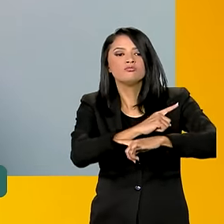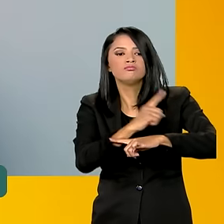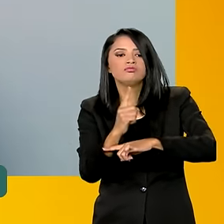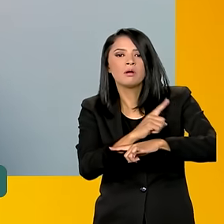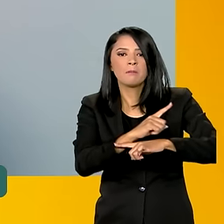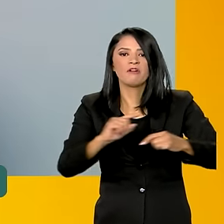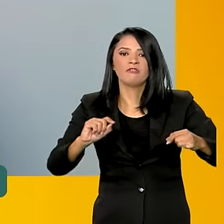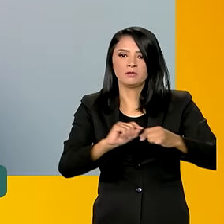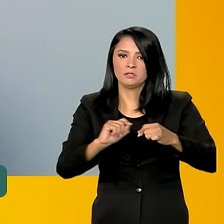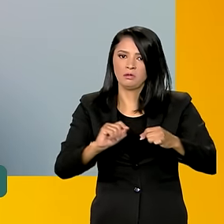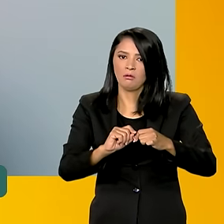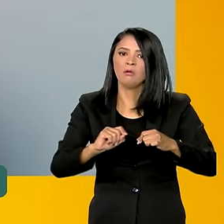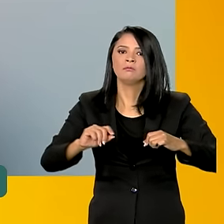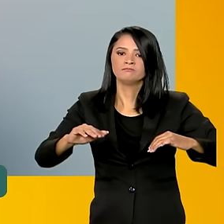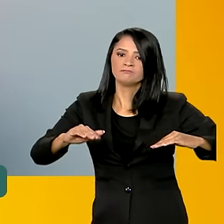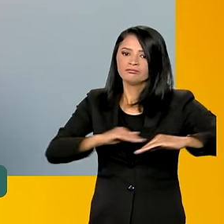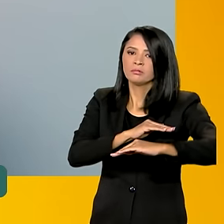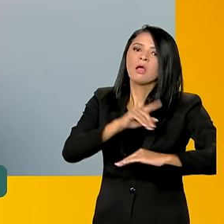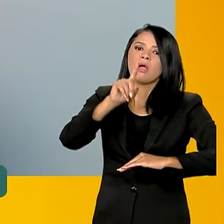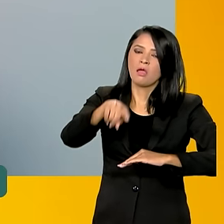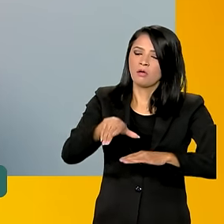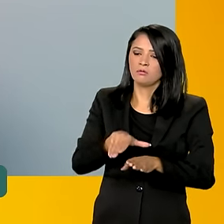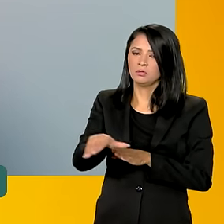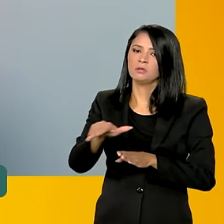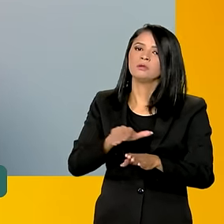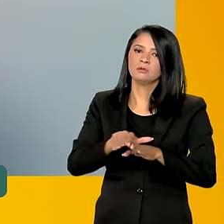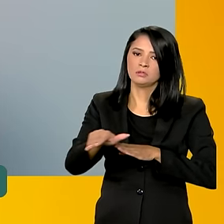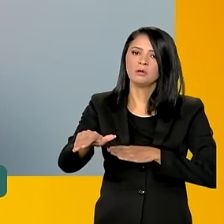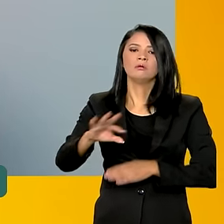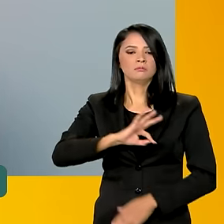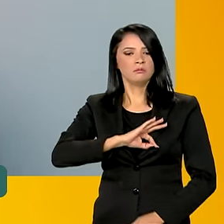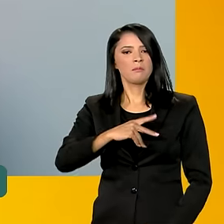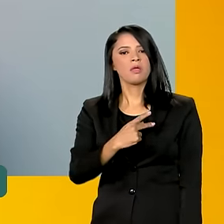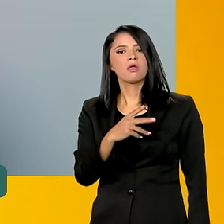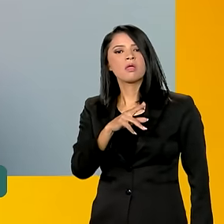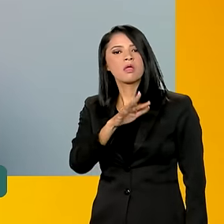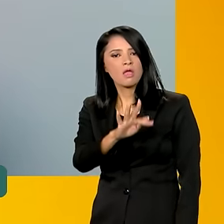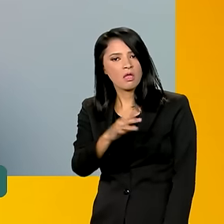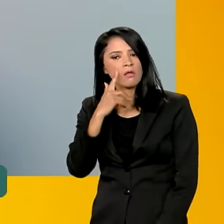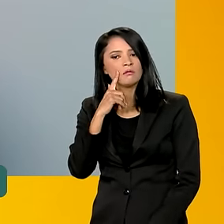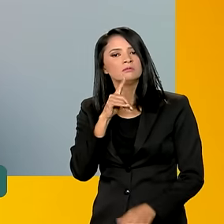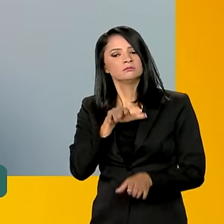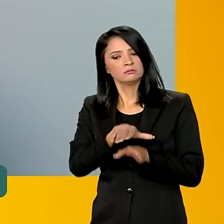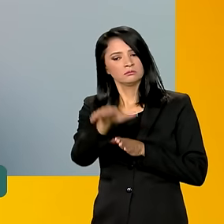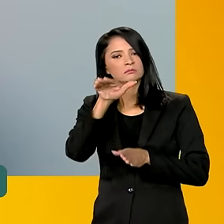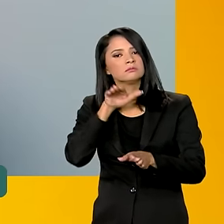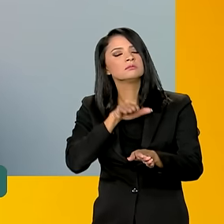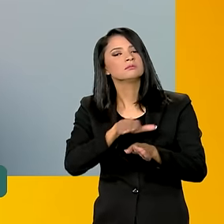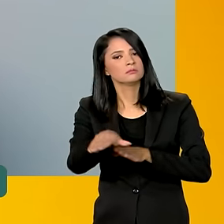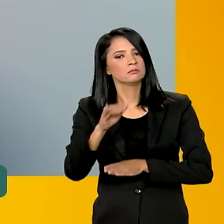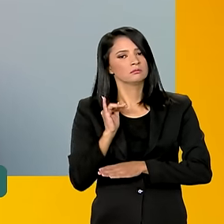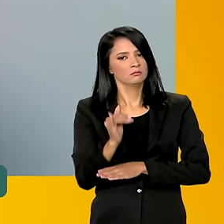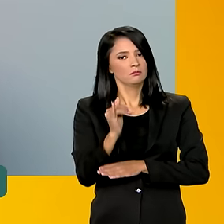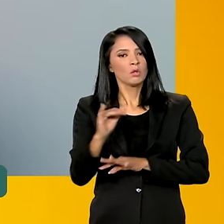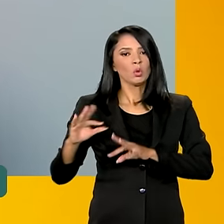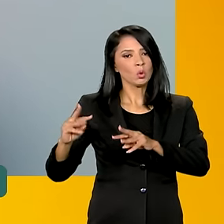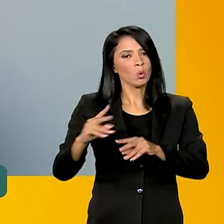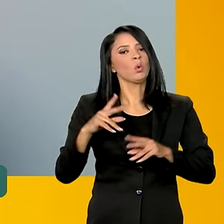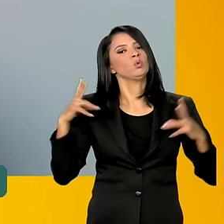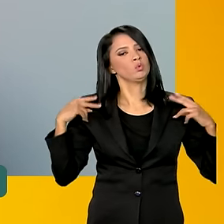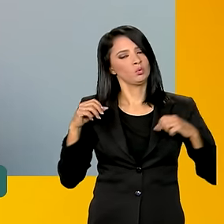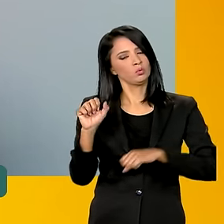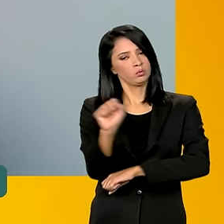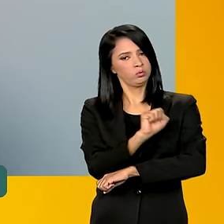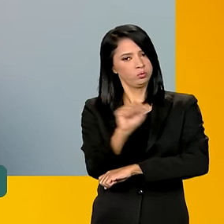realizar essa ultrapassagem são as principais orientações que a Polícia Rodoviária passa e orienta para todos os condutores